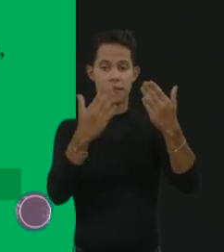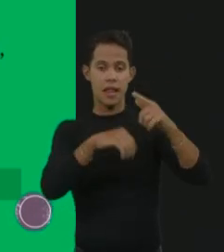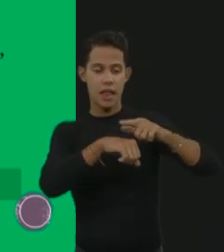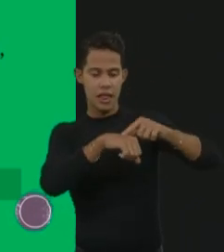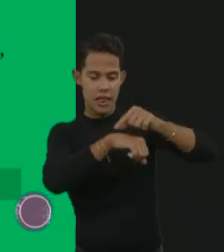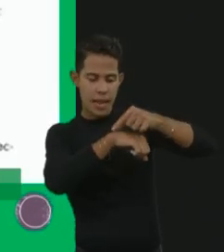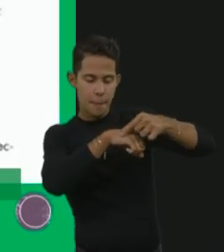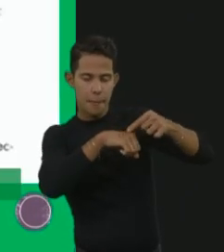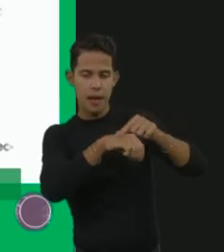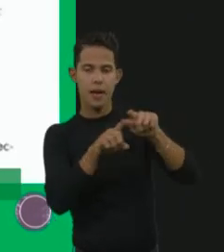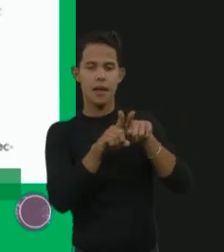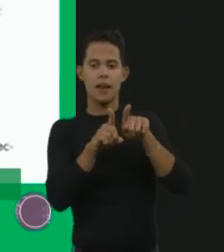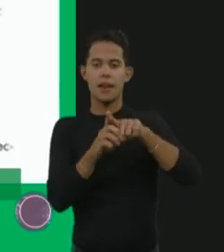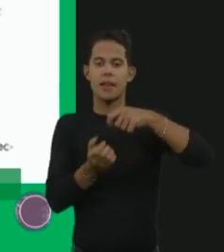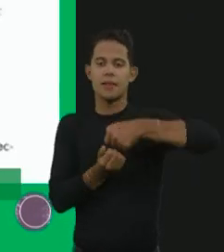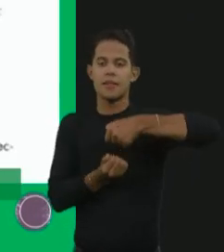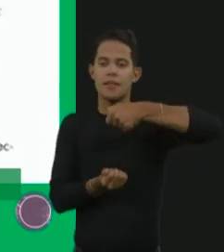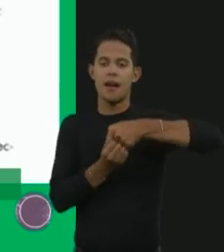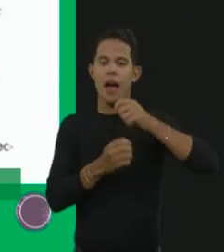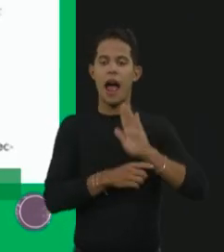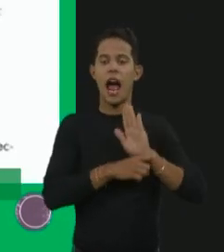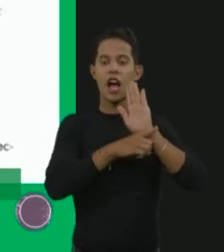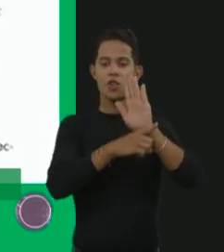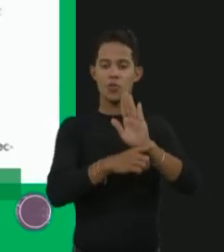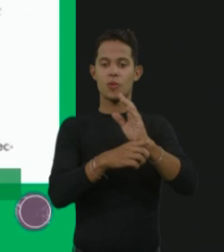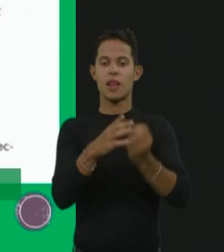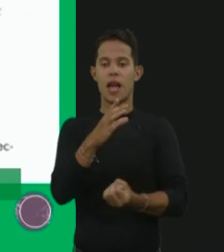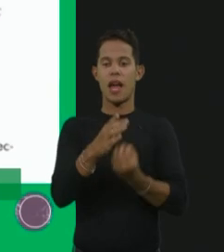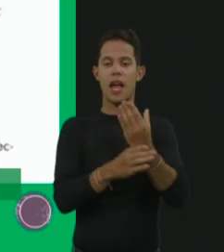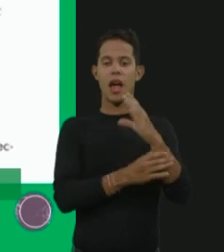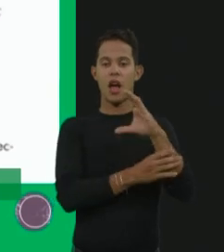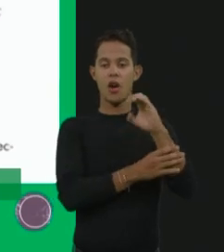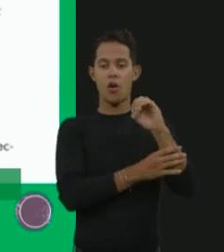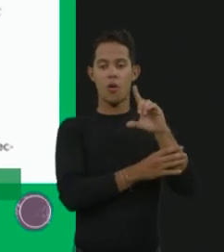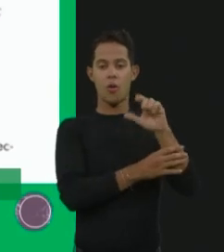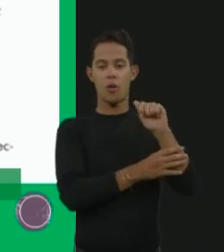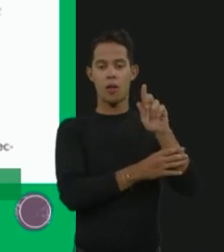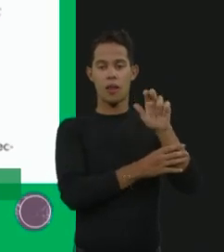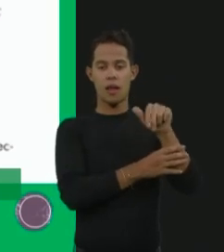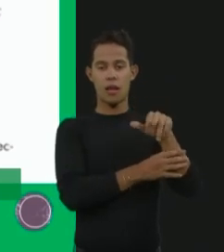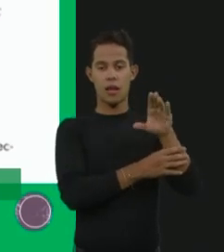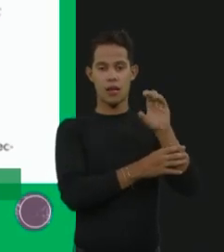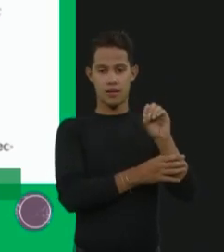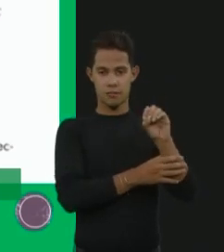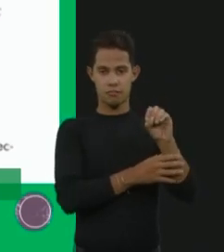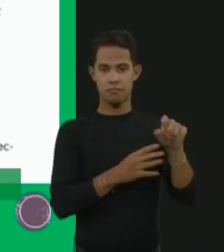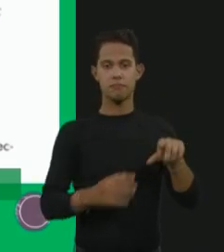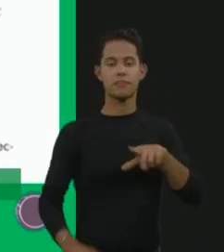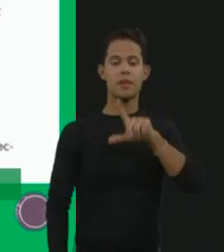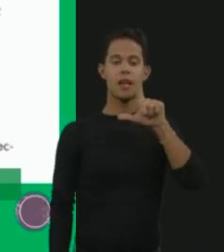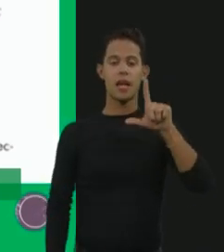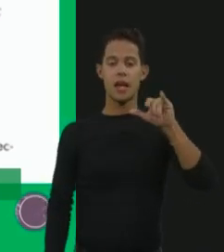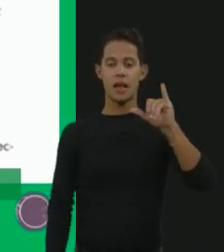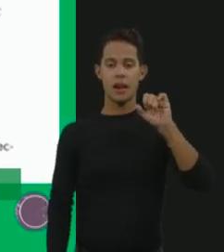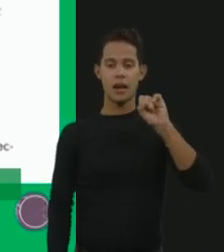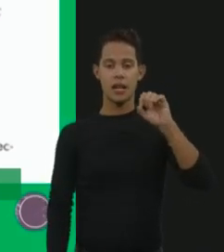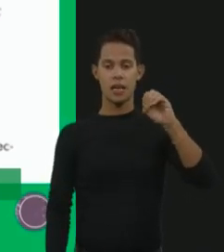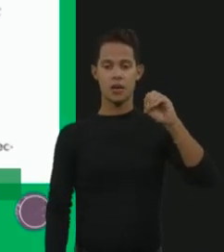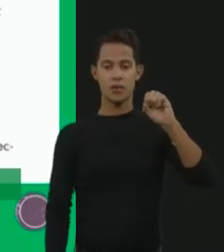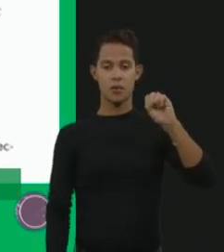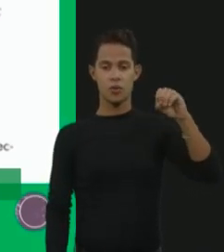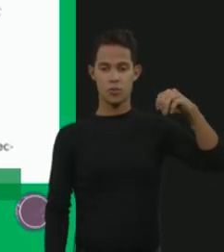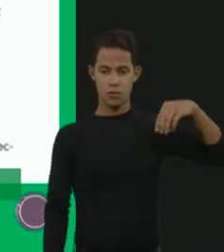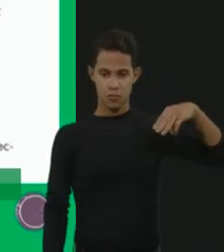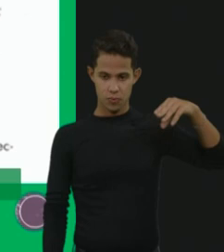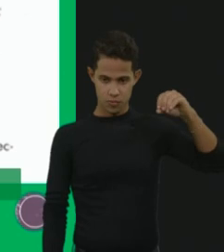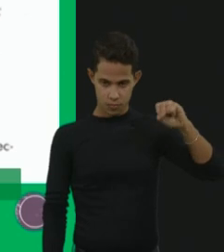articulações, porque eles ajudam a formar o colágeno, tá? E quem são os lisossomos? São células que acumulam essas substâncias,